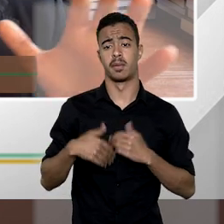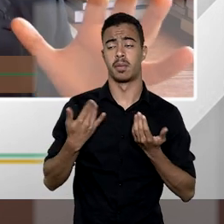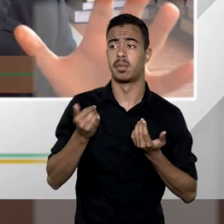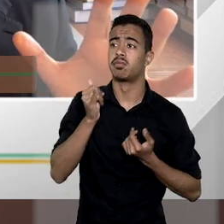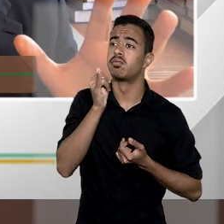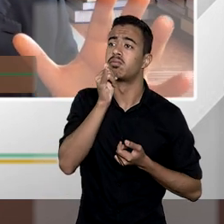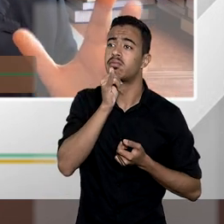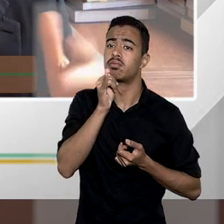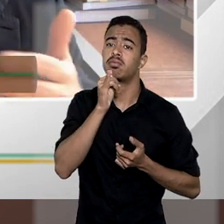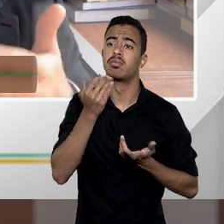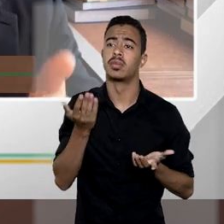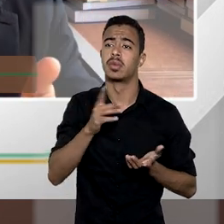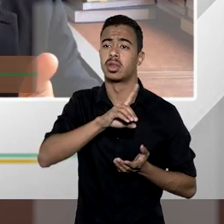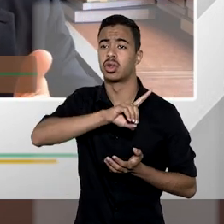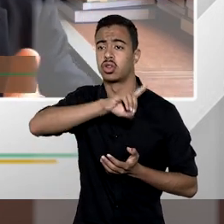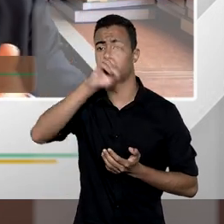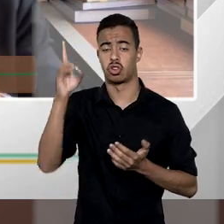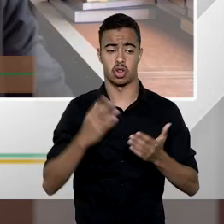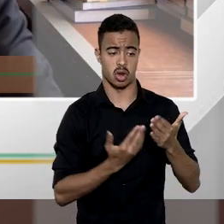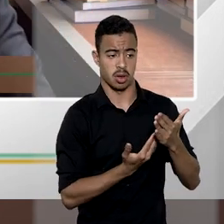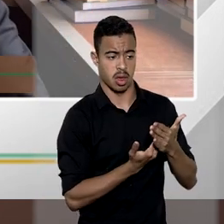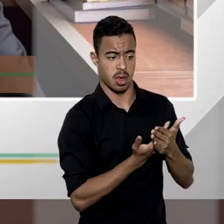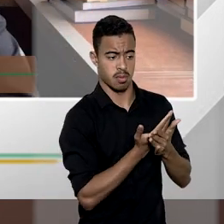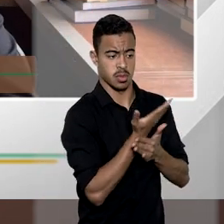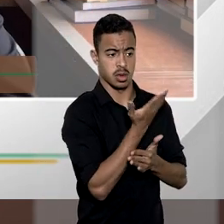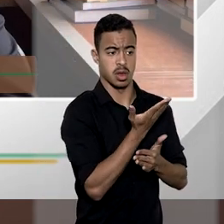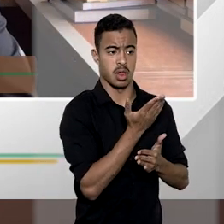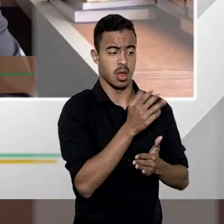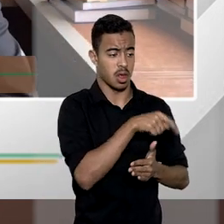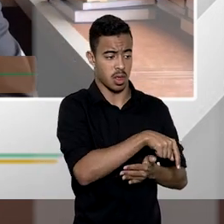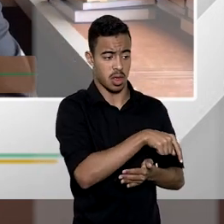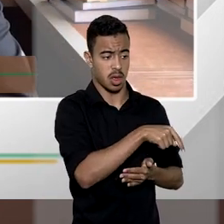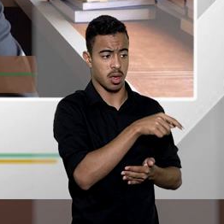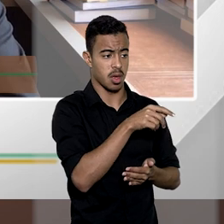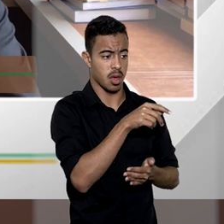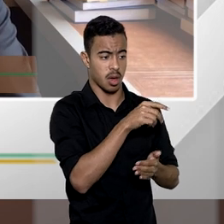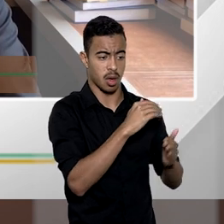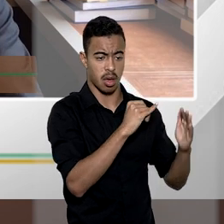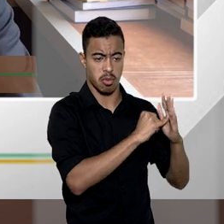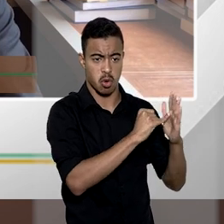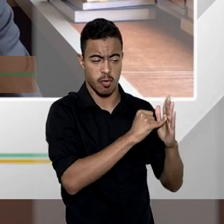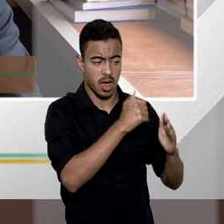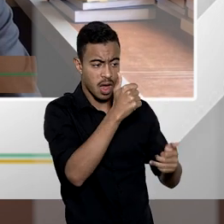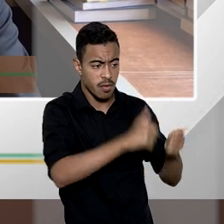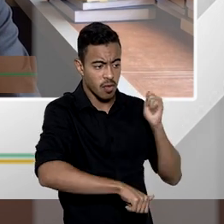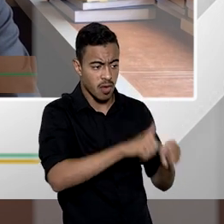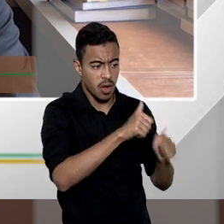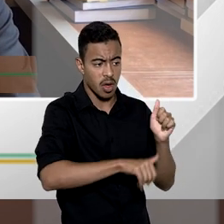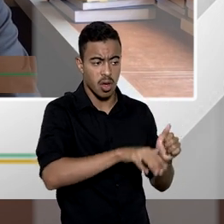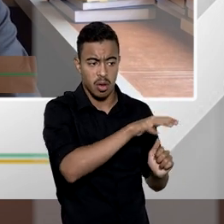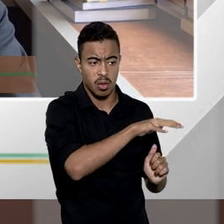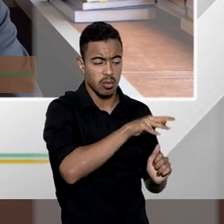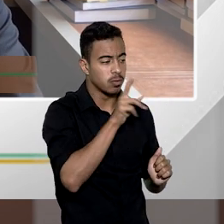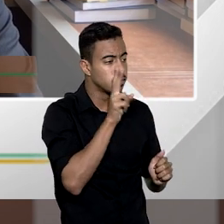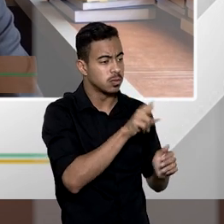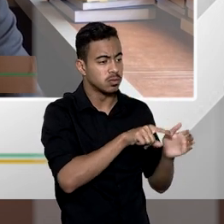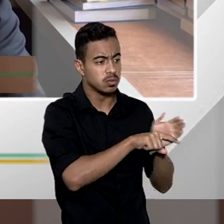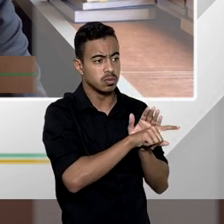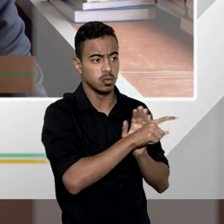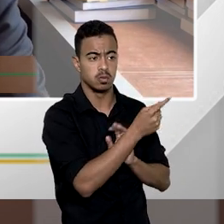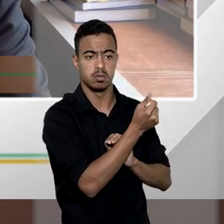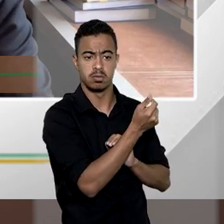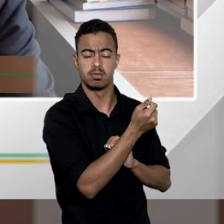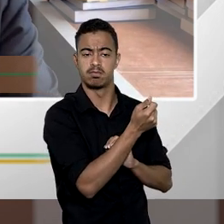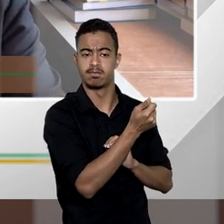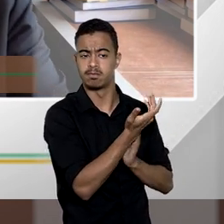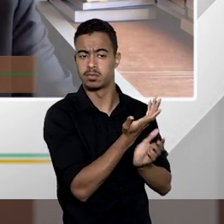porventura se na data da emissão o bem avaliado de uma determinada forma e depois quando da avaliação